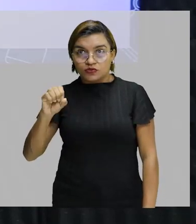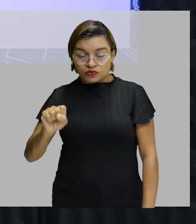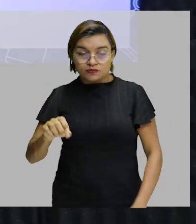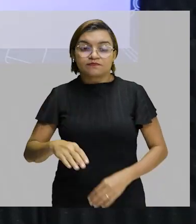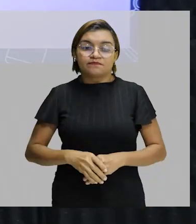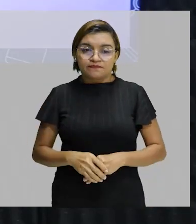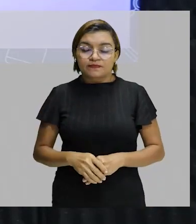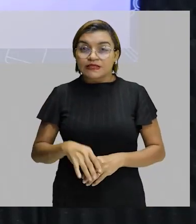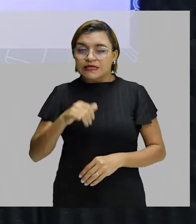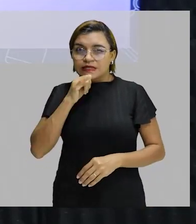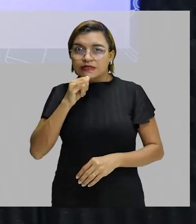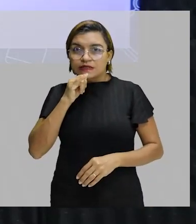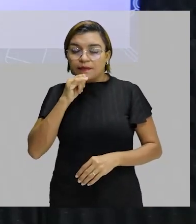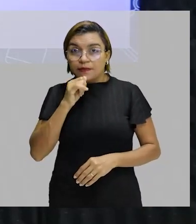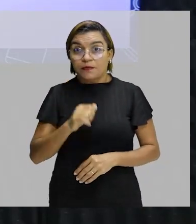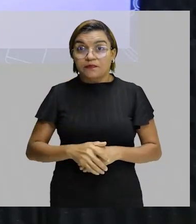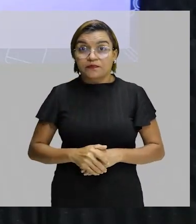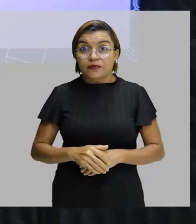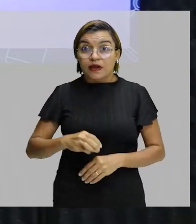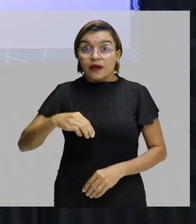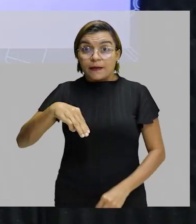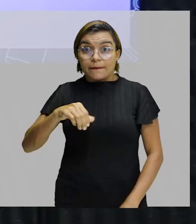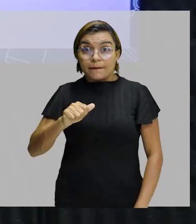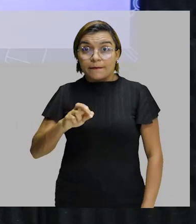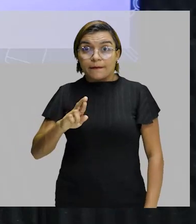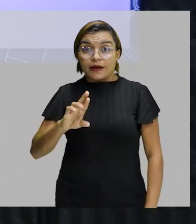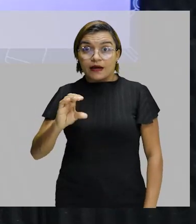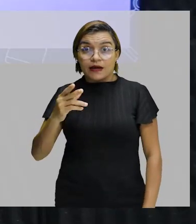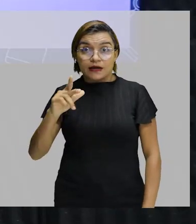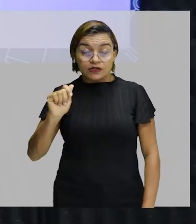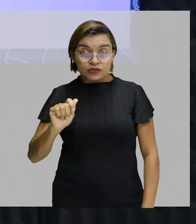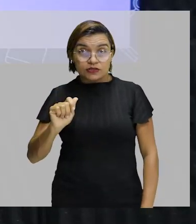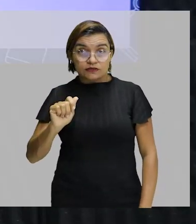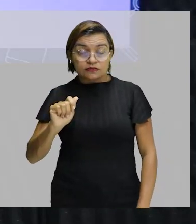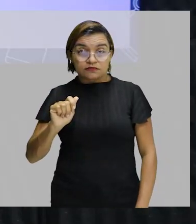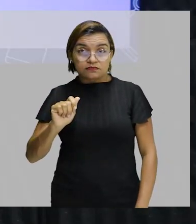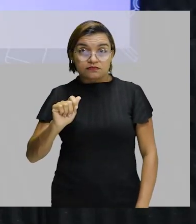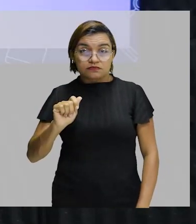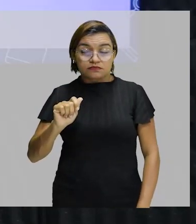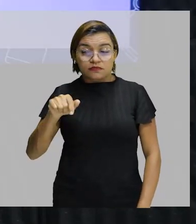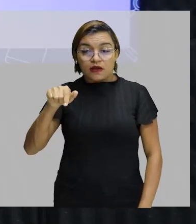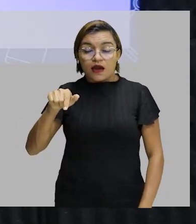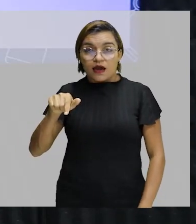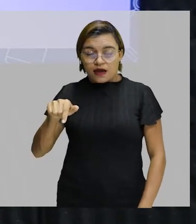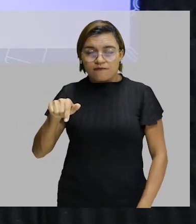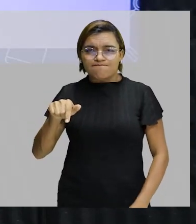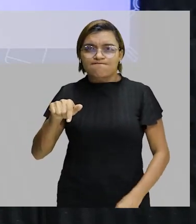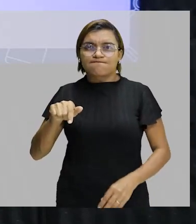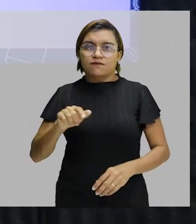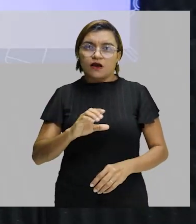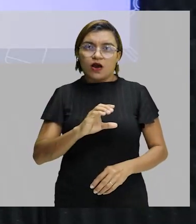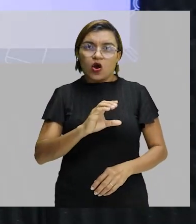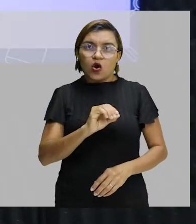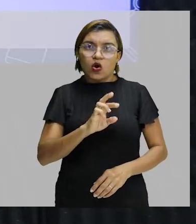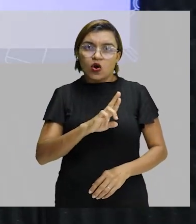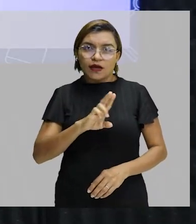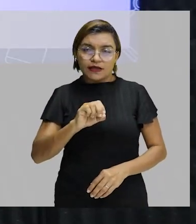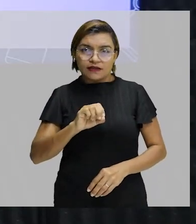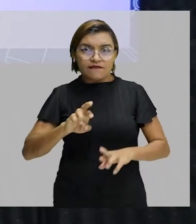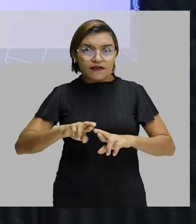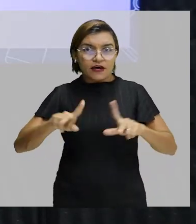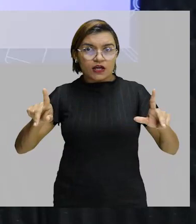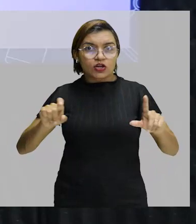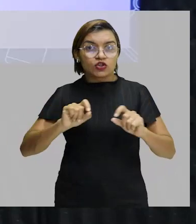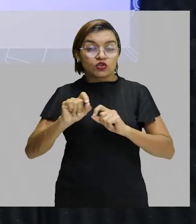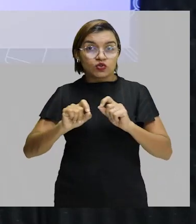corrida, porque o que difere a marcha da corrida é apenas que o atleta, quando está executando a marcha, ele